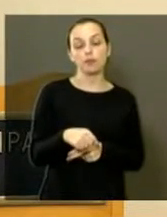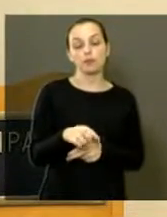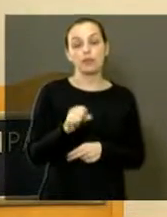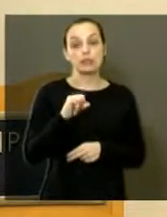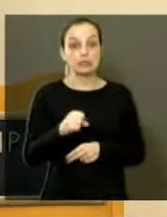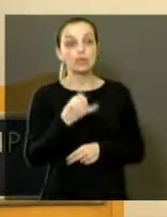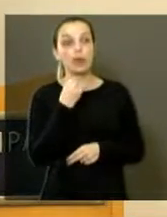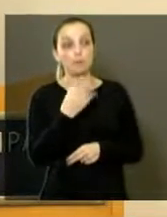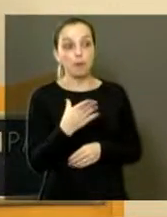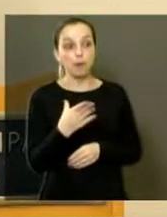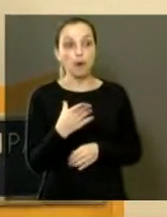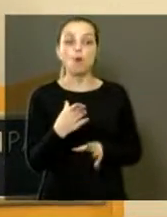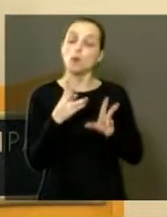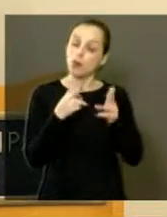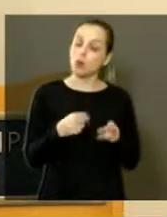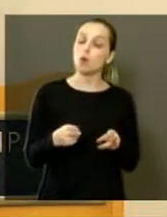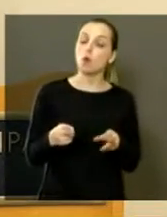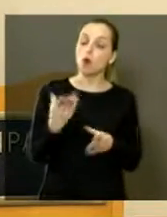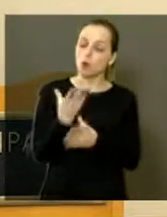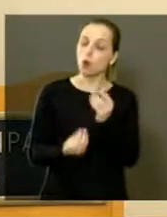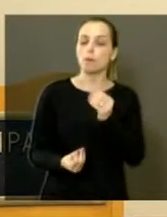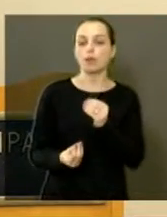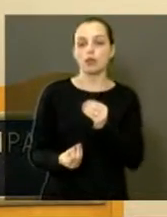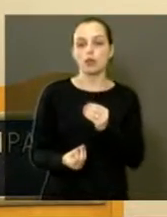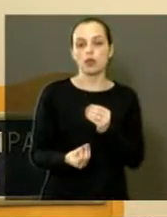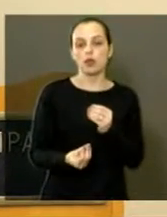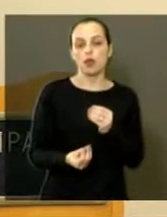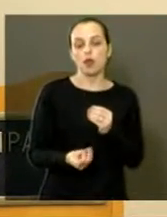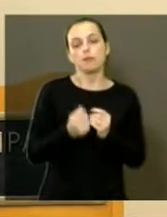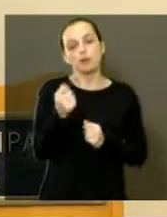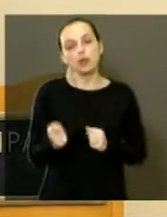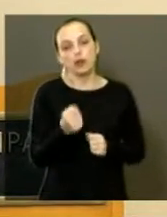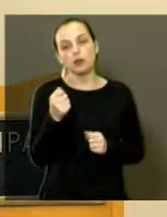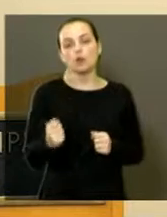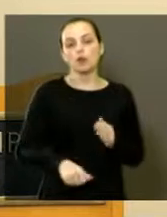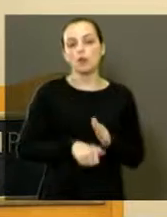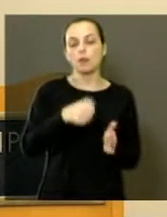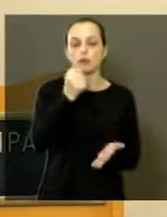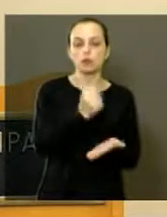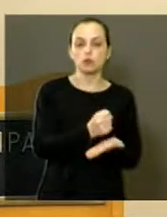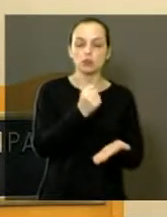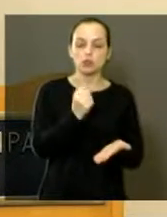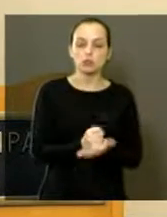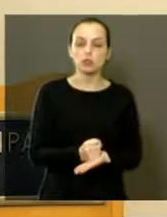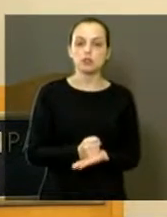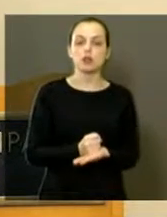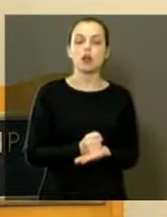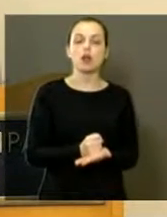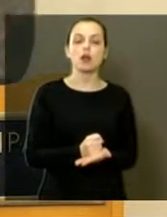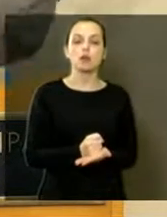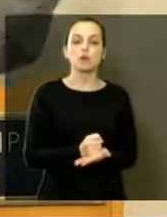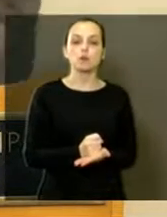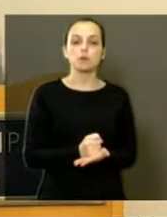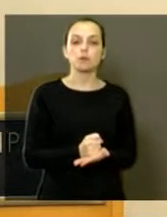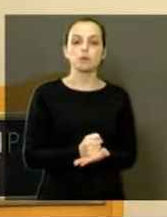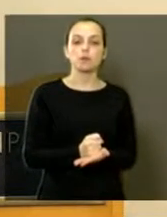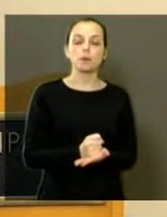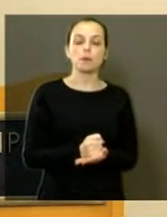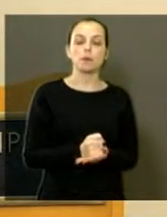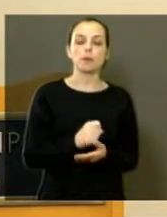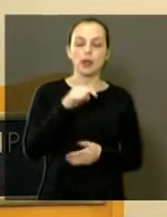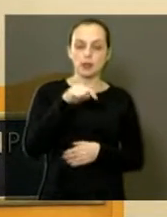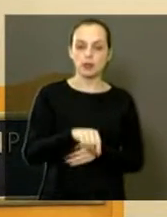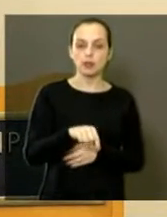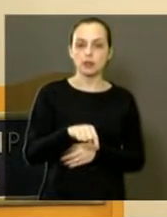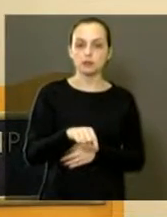Araraquara foi uma das primeiras cidades de contratação. Vocês de Rebelão Preta podem perguntar para a Darcy, que ela veio aqui ver.